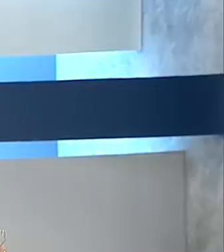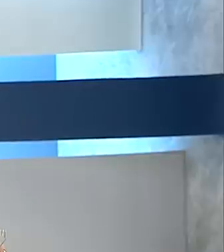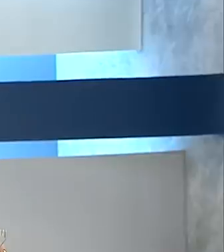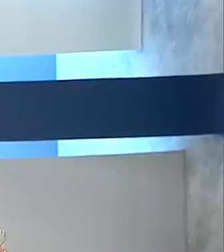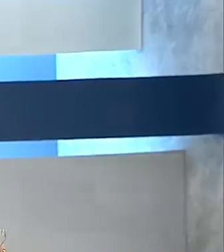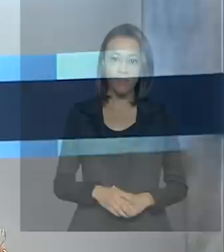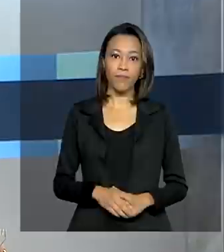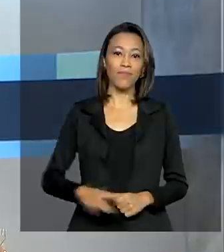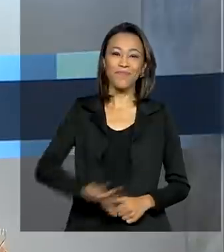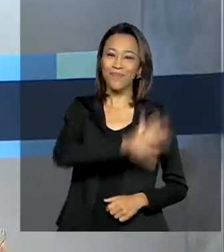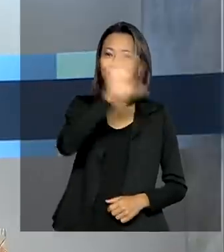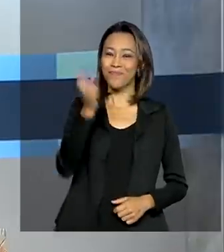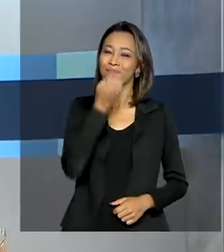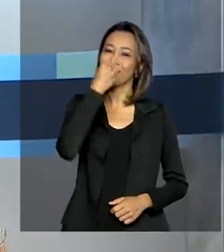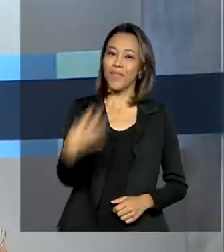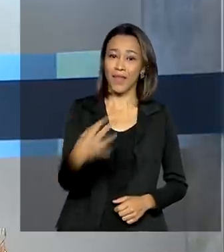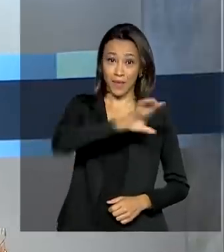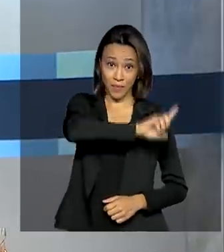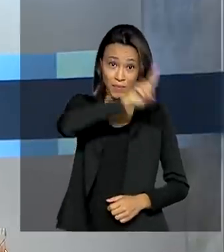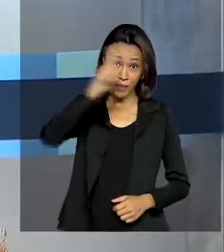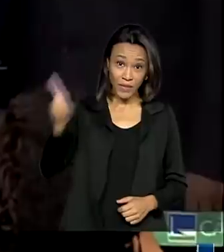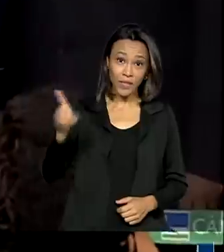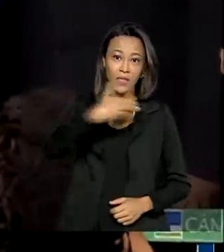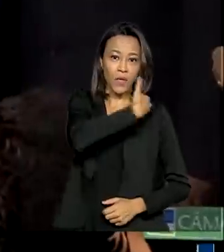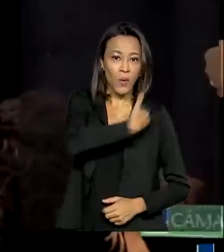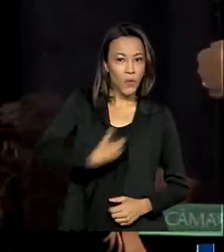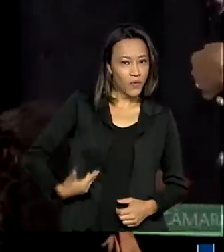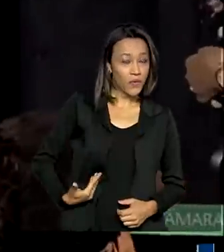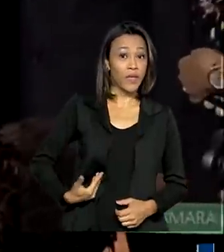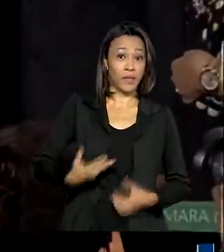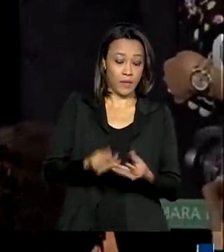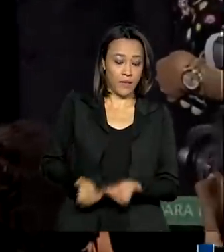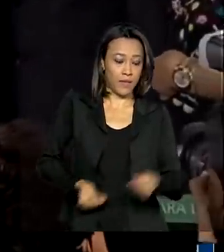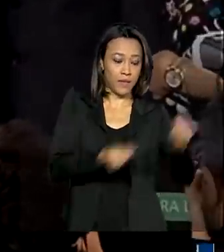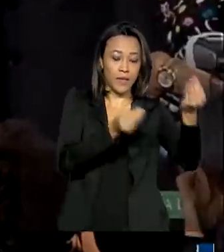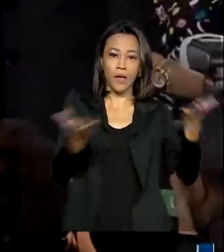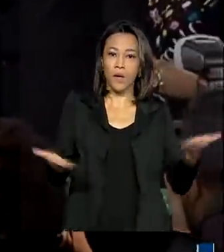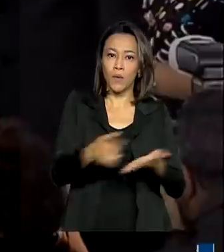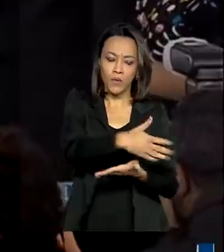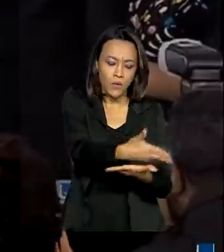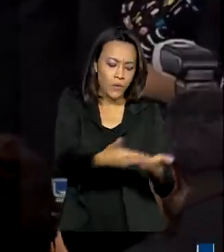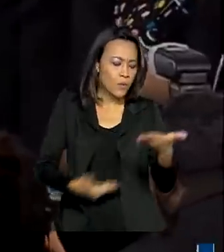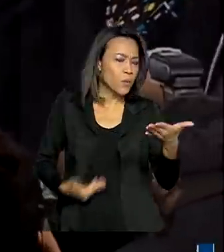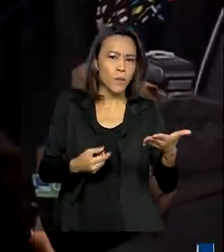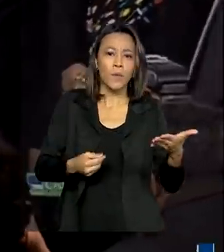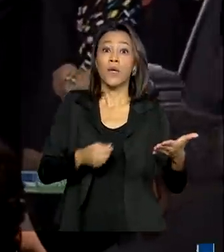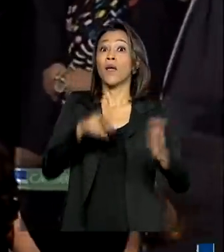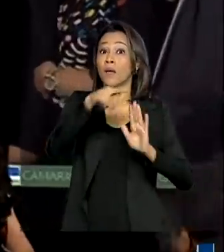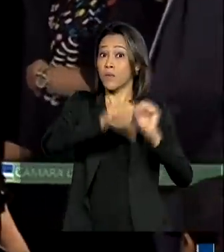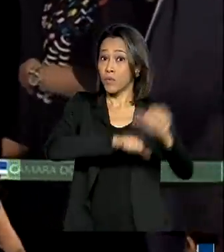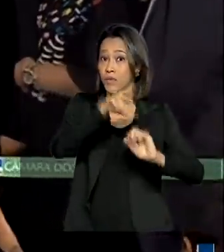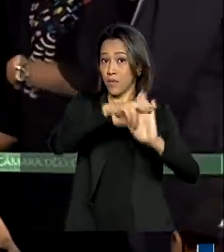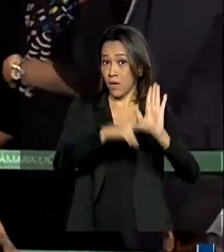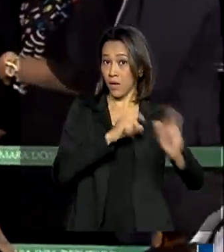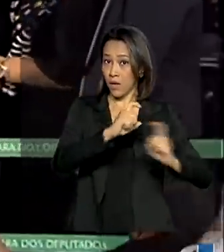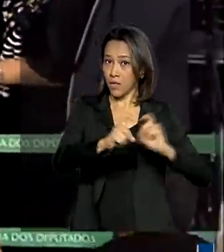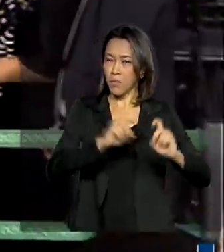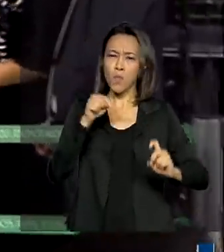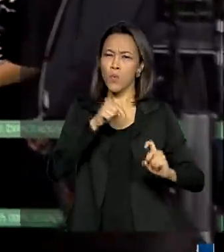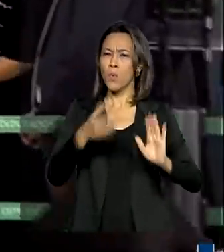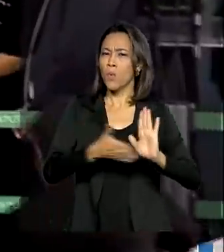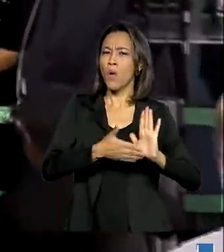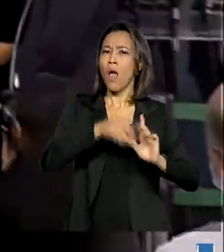Olá, bom dia. Governo entrega ao Congresso Nacional reforma administrativa. A medida é para